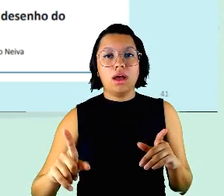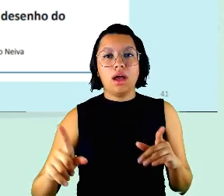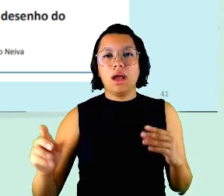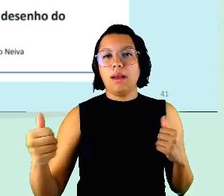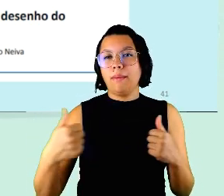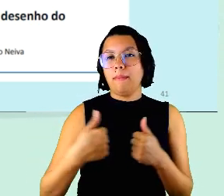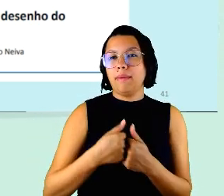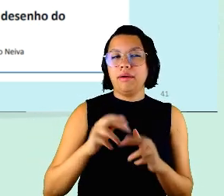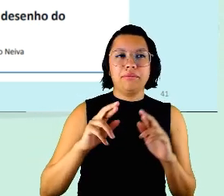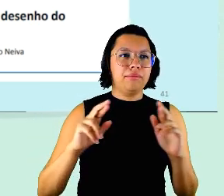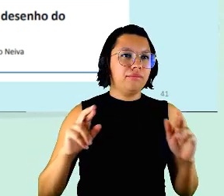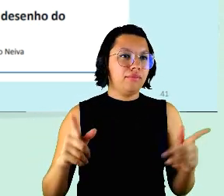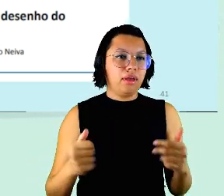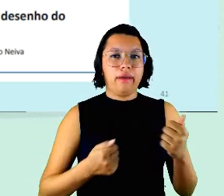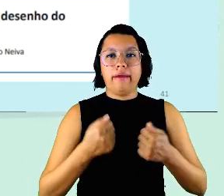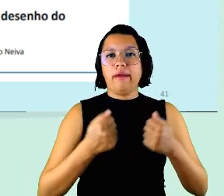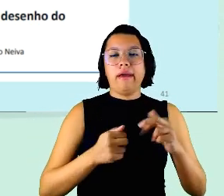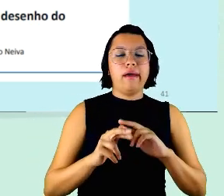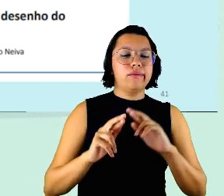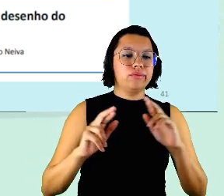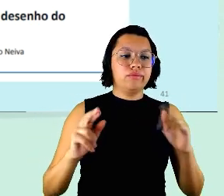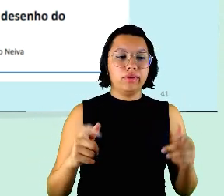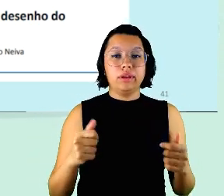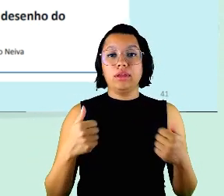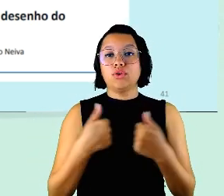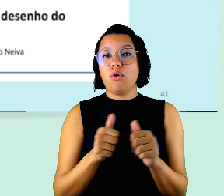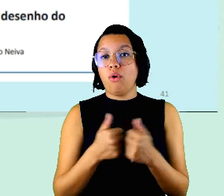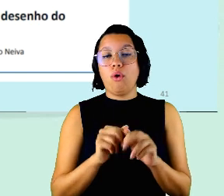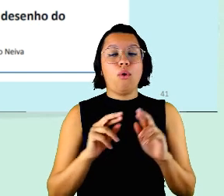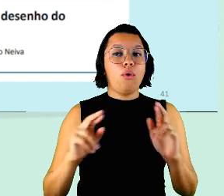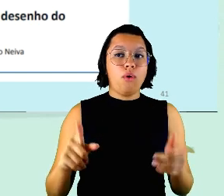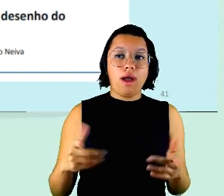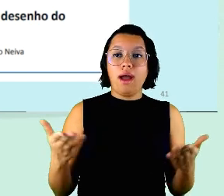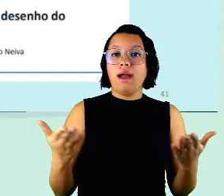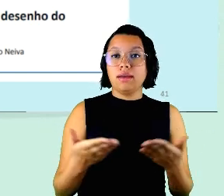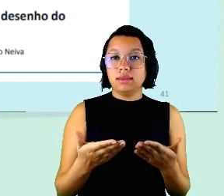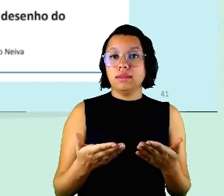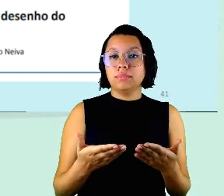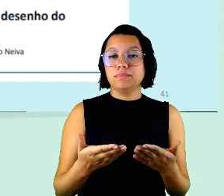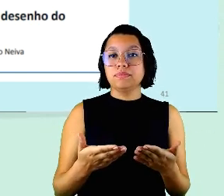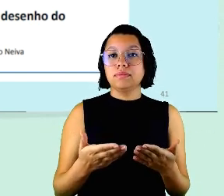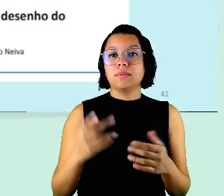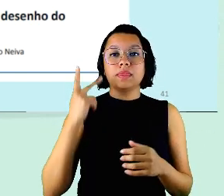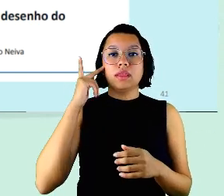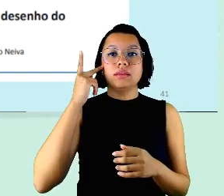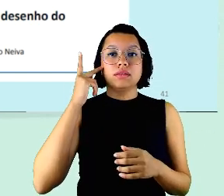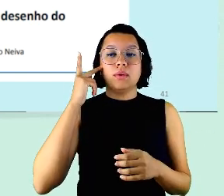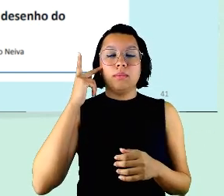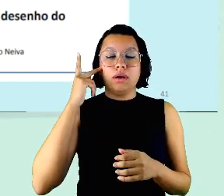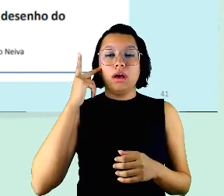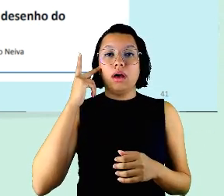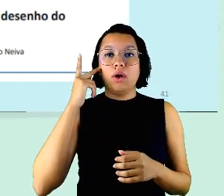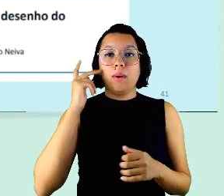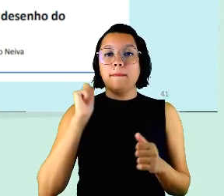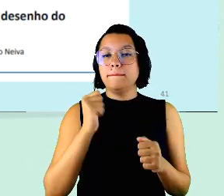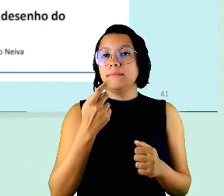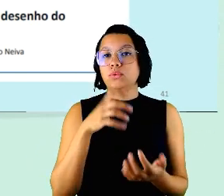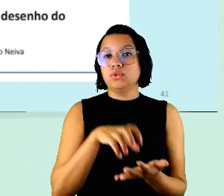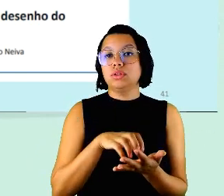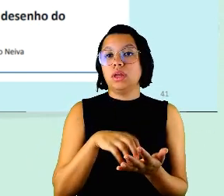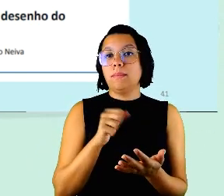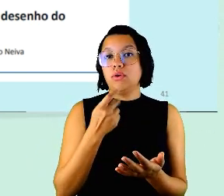história quem vai de transporte público é outra aqui em São Paulo na capital a gente ainda pode acrescentar agora a questão da